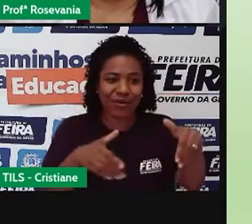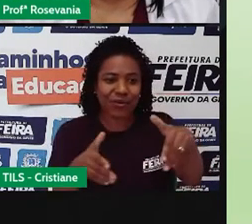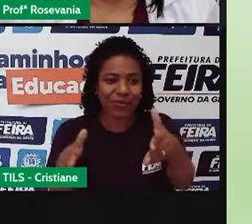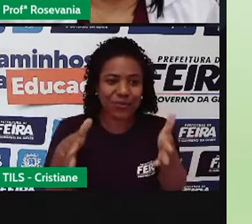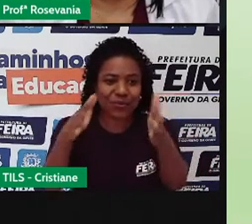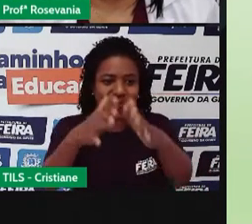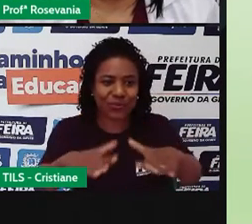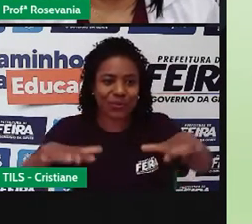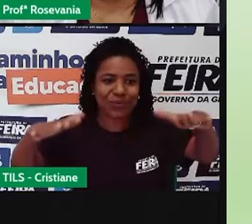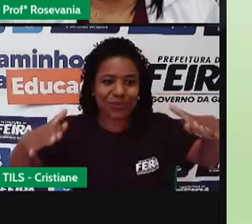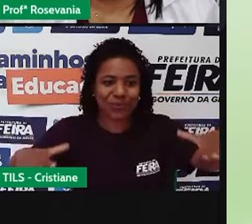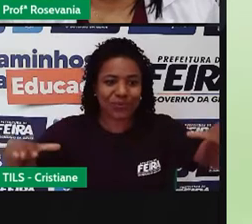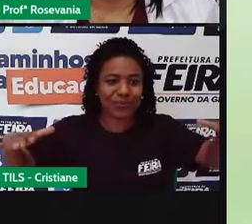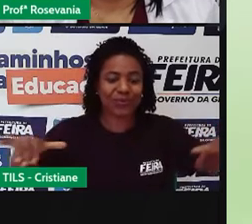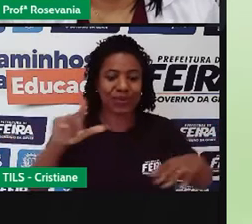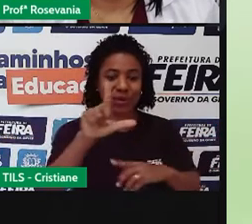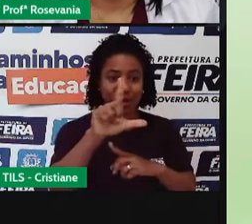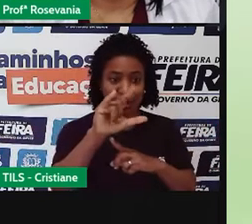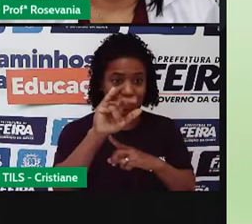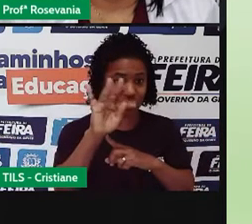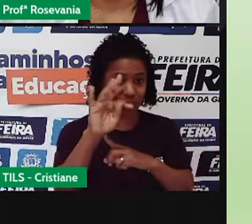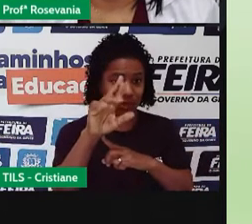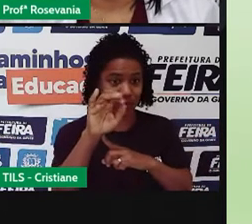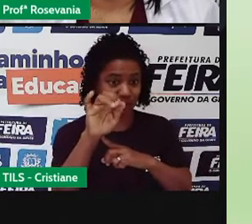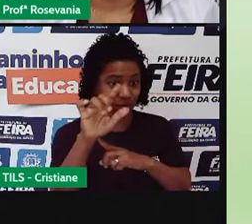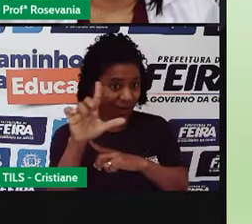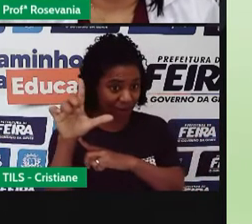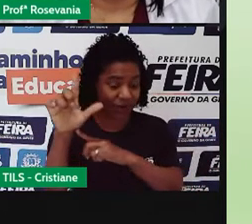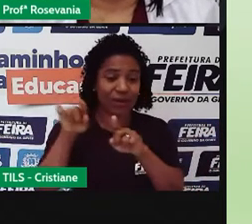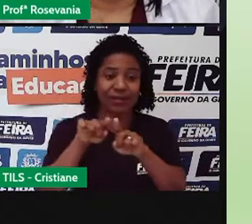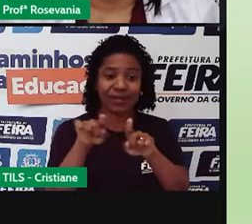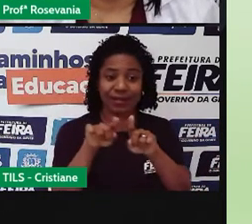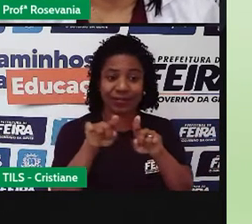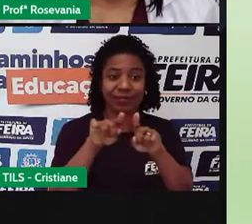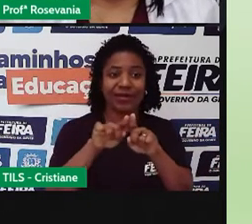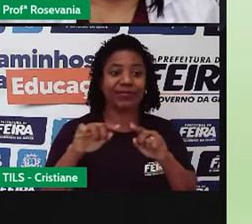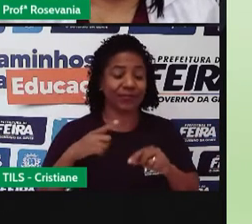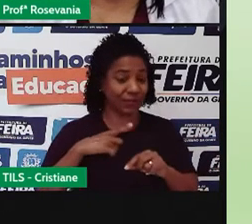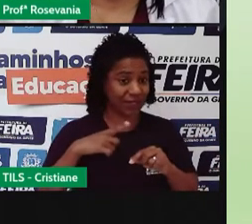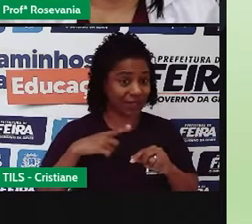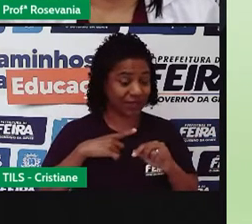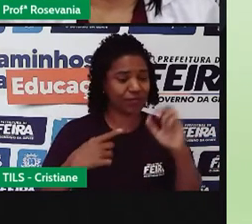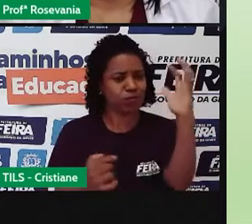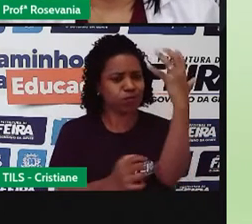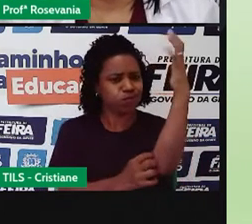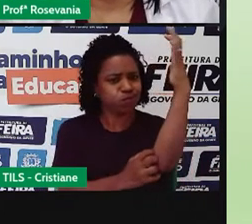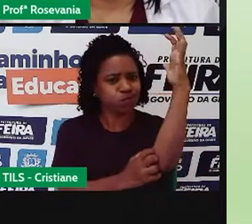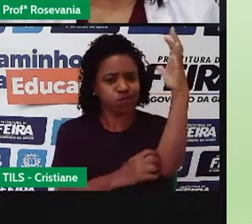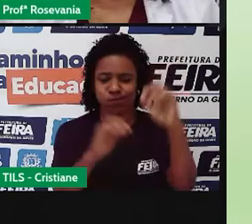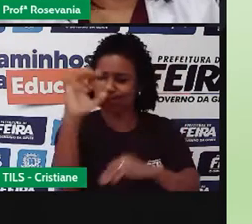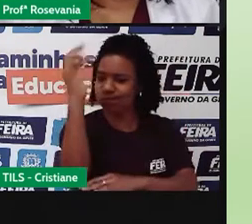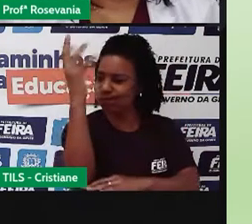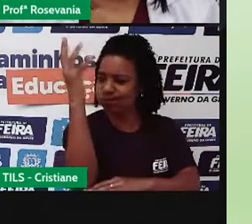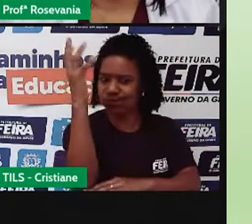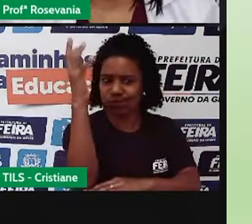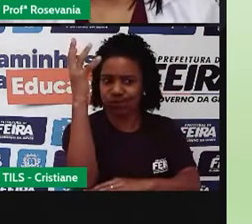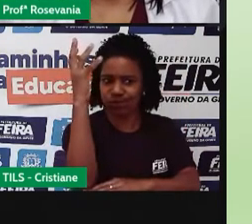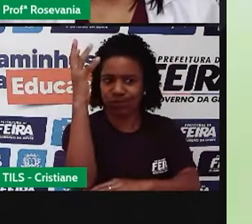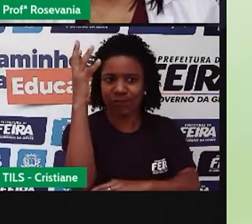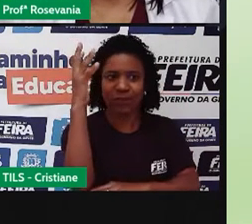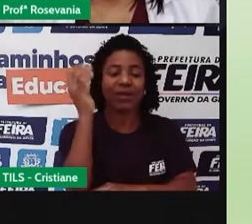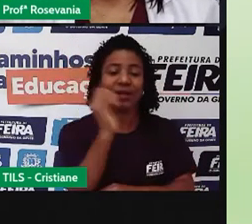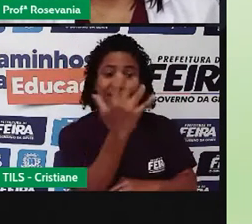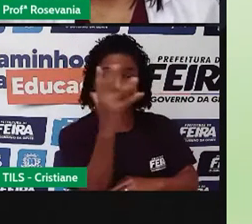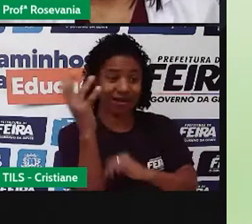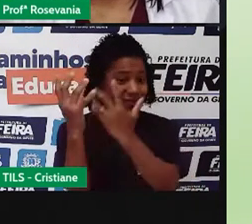tem, né, a Mata dos Pinhais, né, que são os pinheirinhos, as araucárias, que em alguns lugares também se chama Mata das Araucárias,